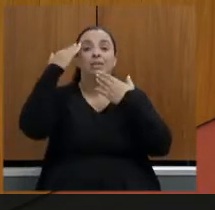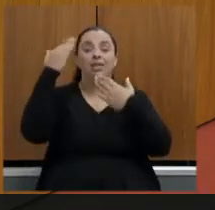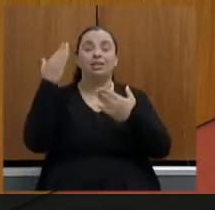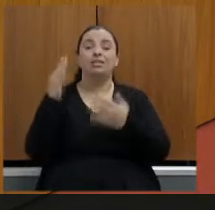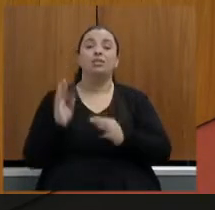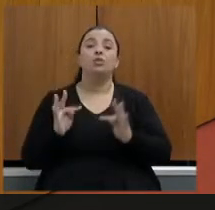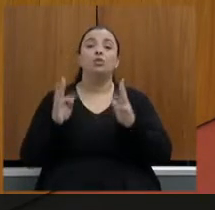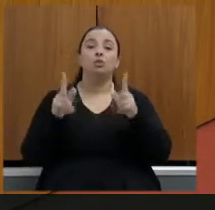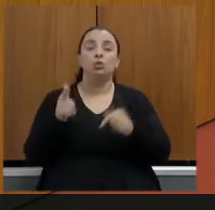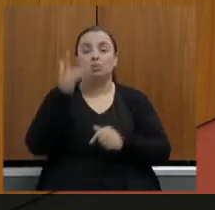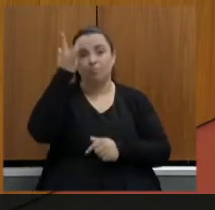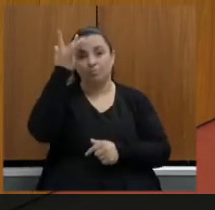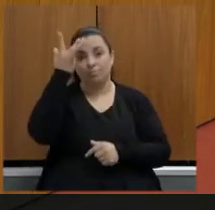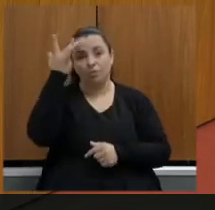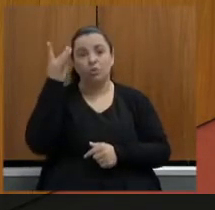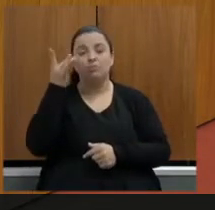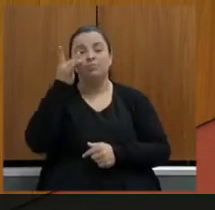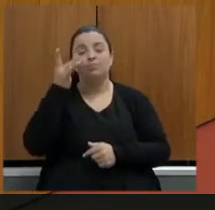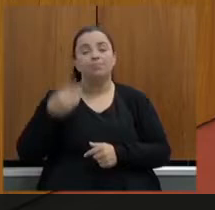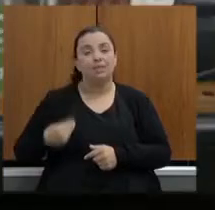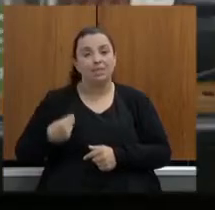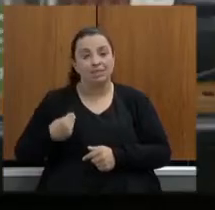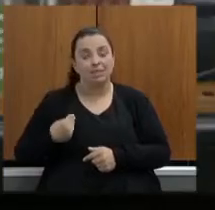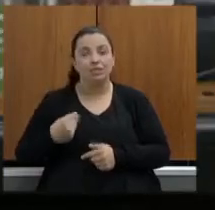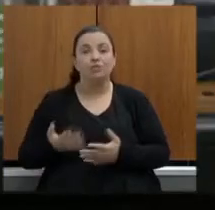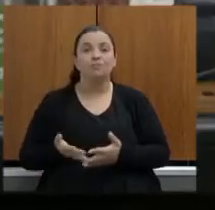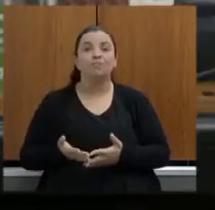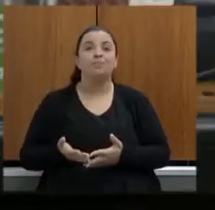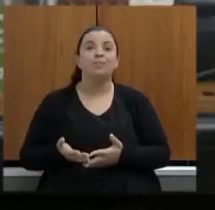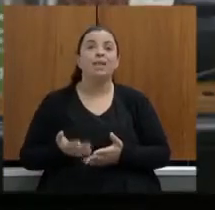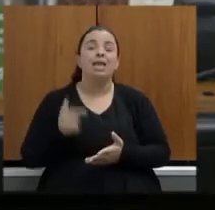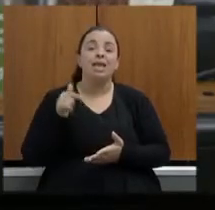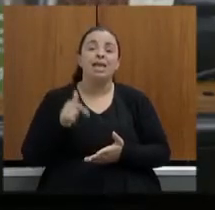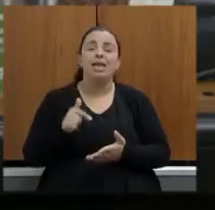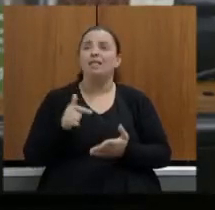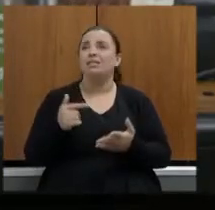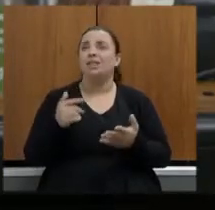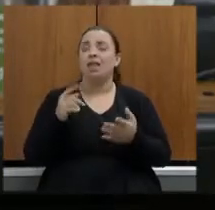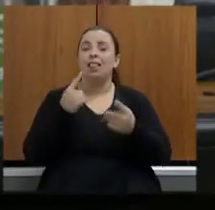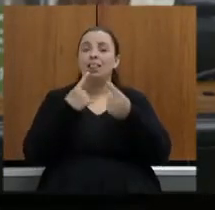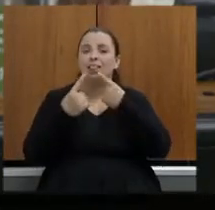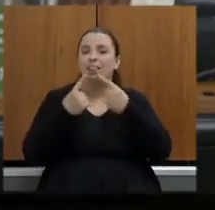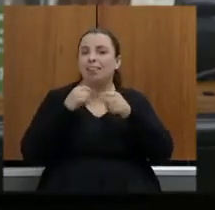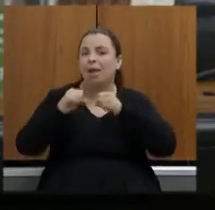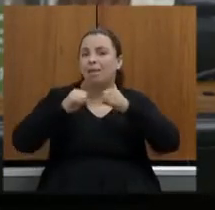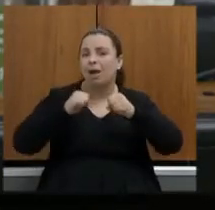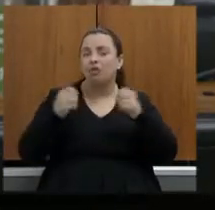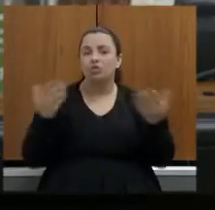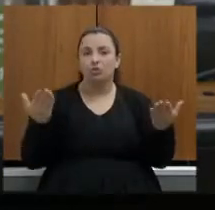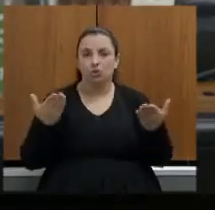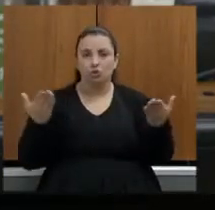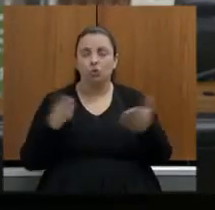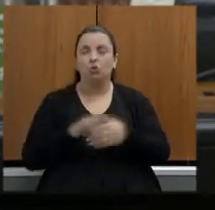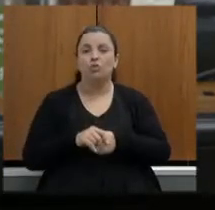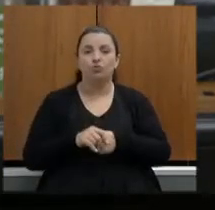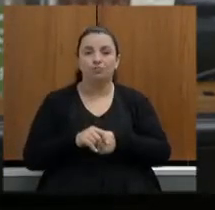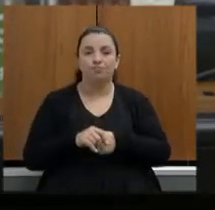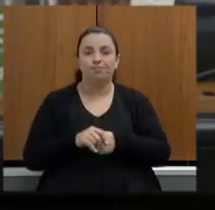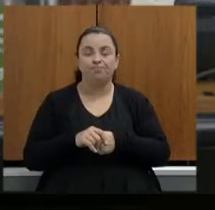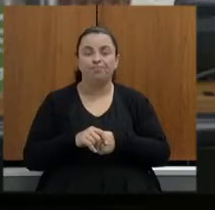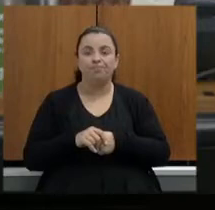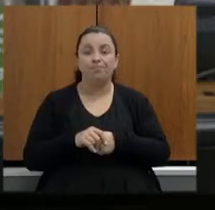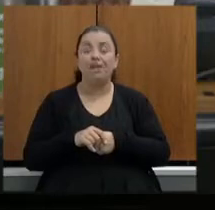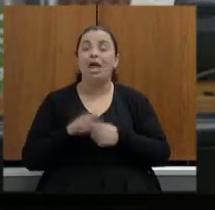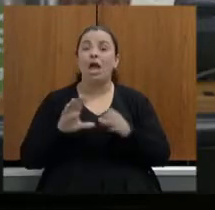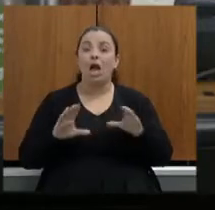título esse questionamento e o debate de hoje deputada Celise e Lúcio Convidados a